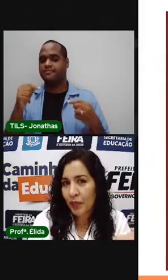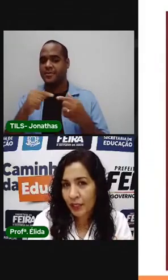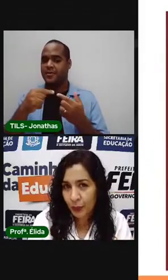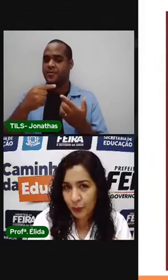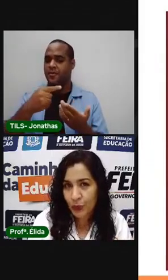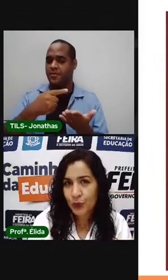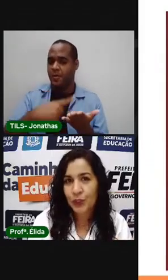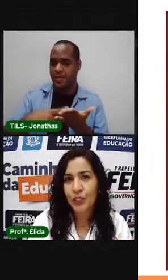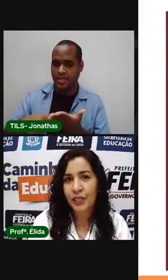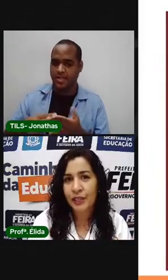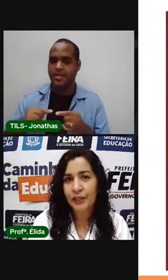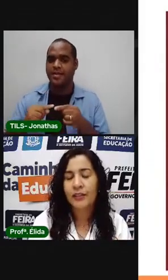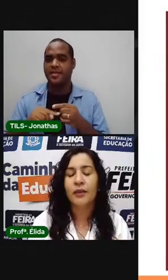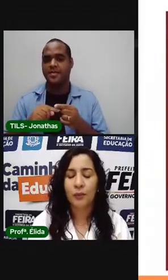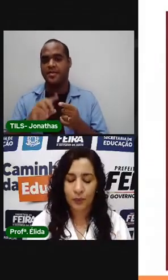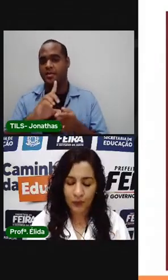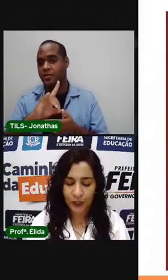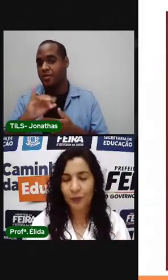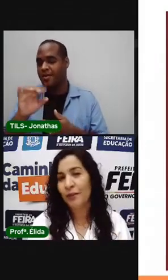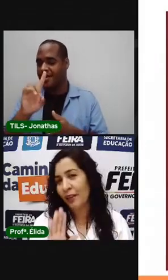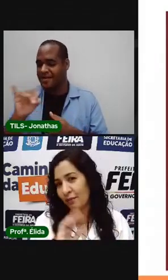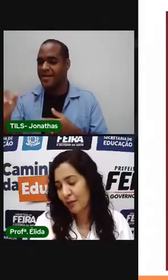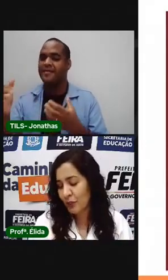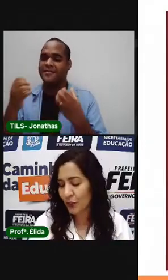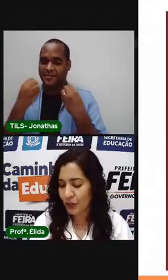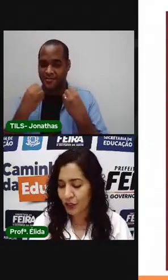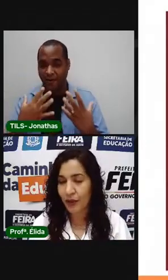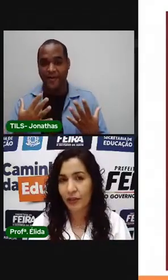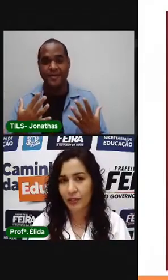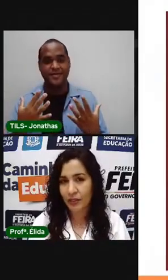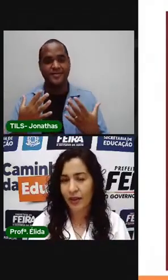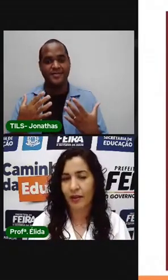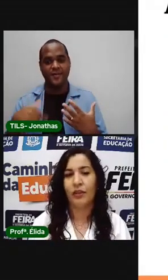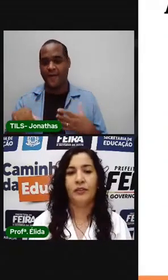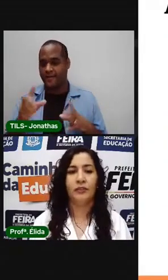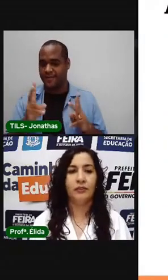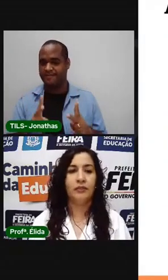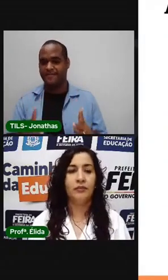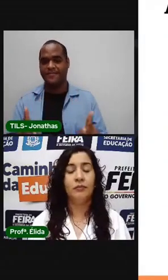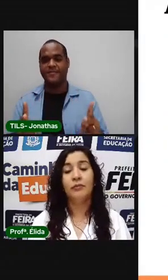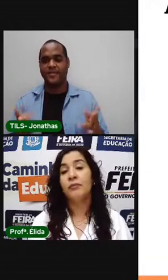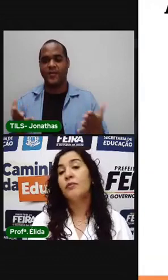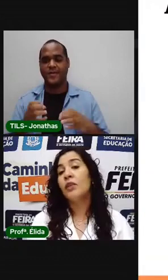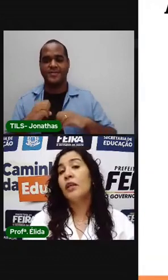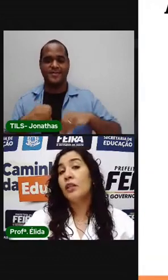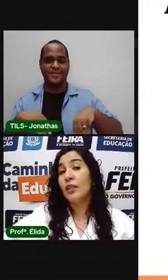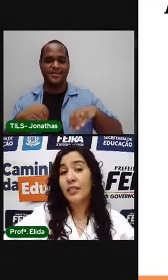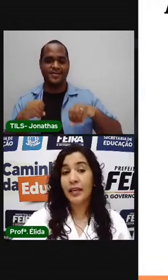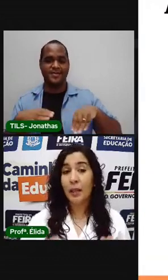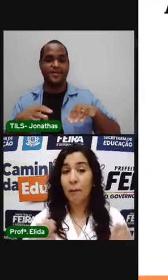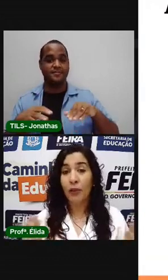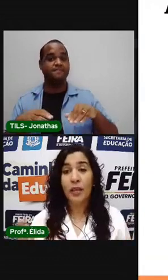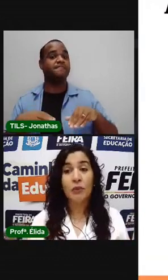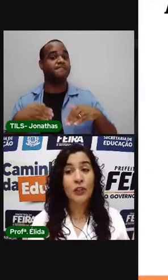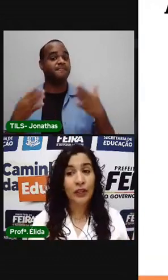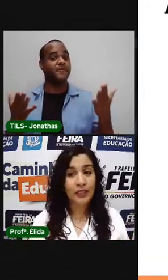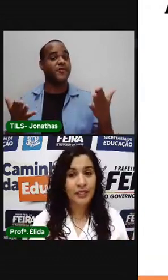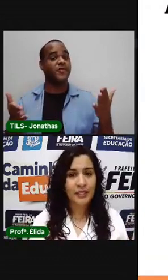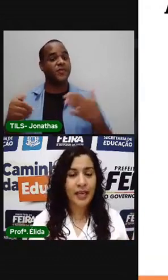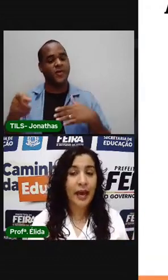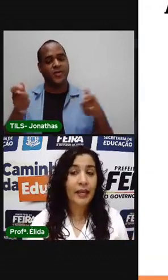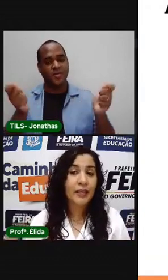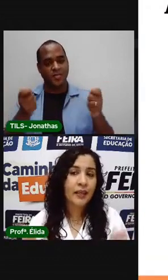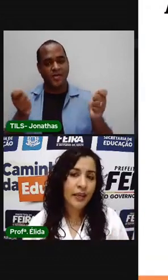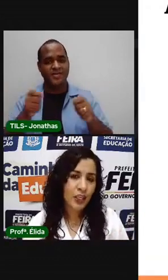com os períodos do dia? Muito bem. Vamos continuar a nossa aula. Nós ainda podemos